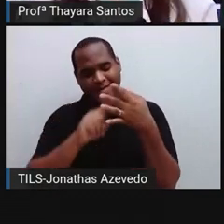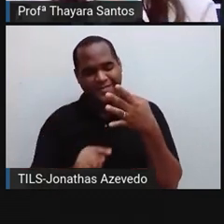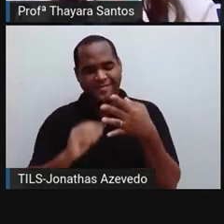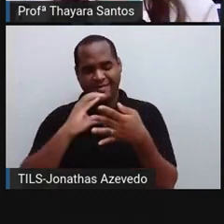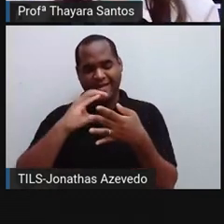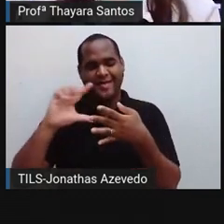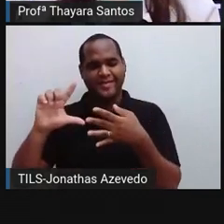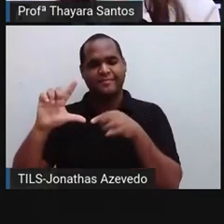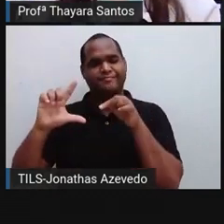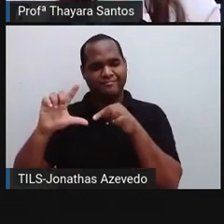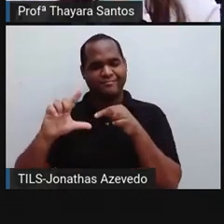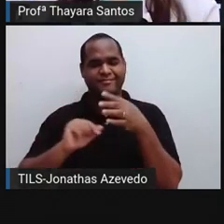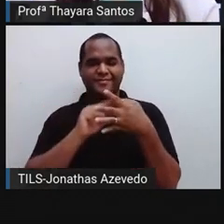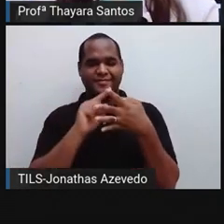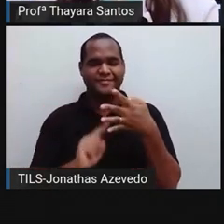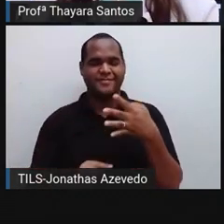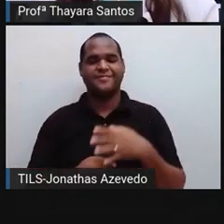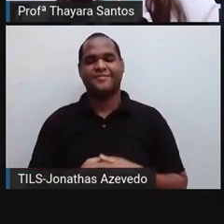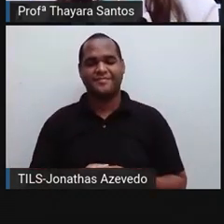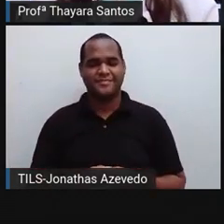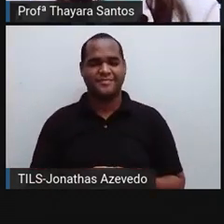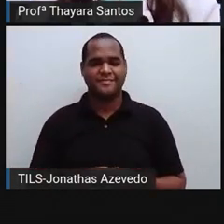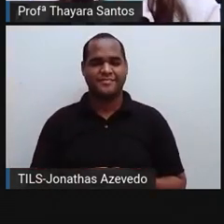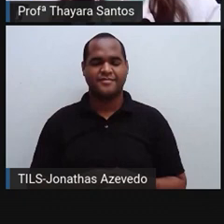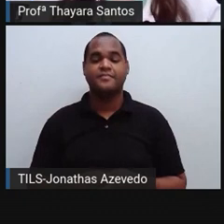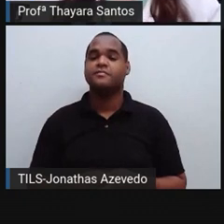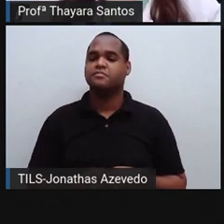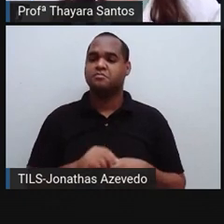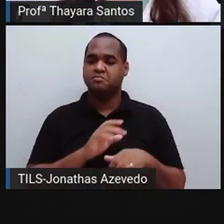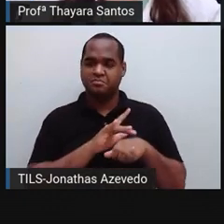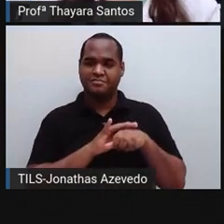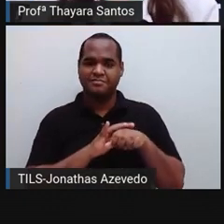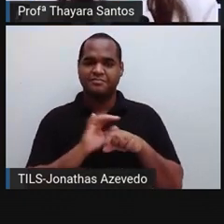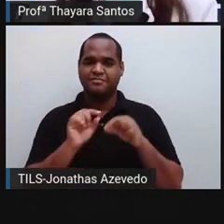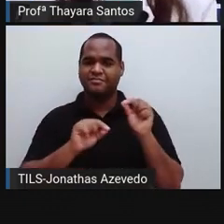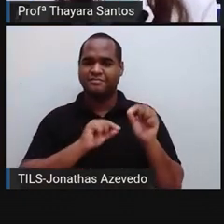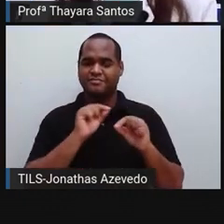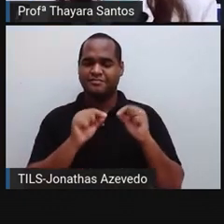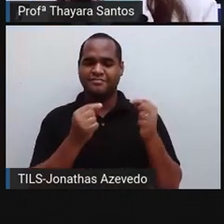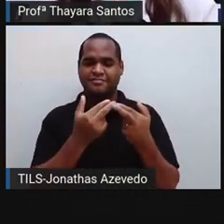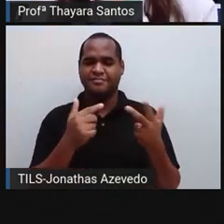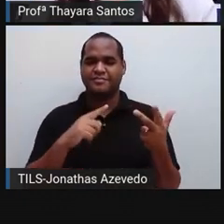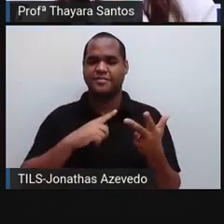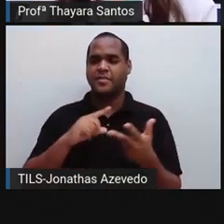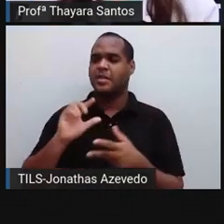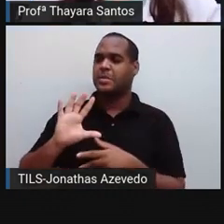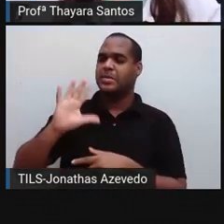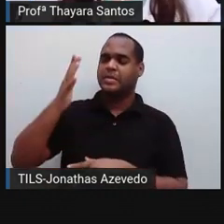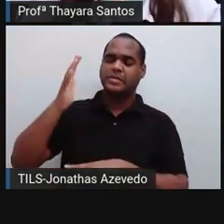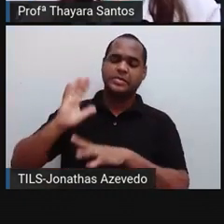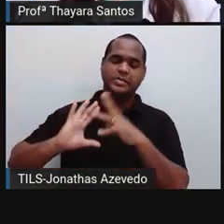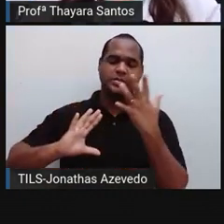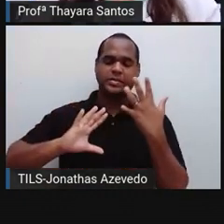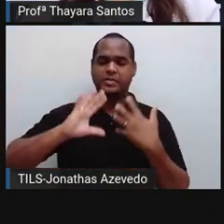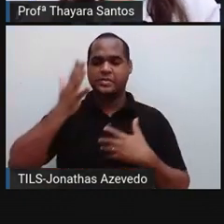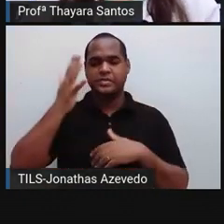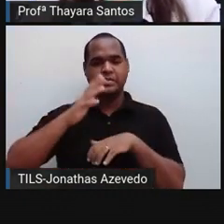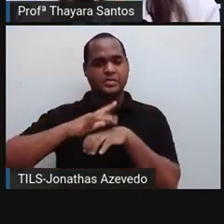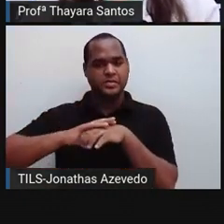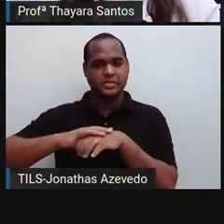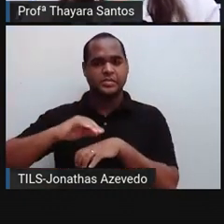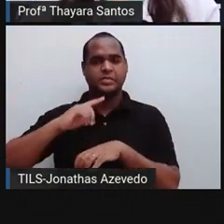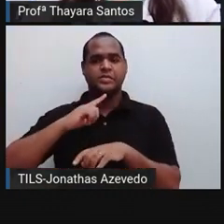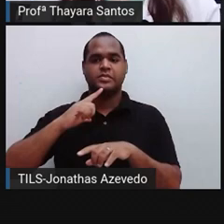dos protozoares. E as doenças que podem ser causadas por esses organismos são várias.